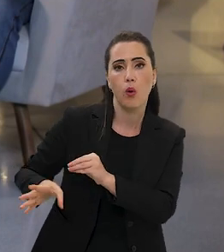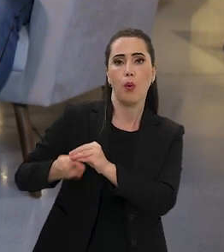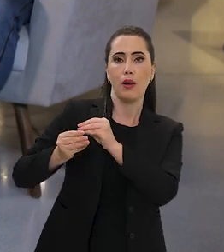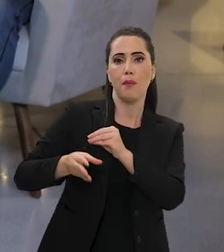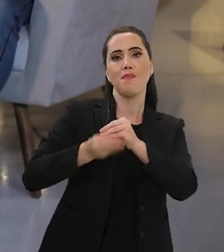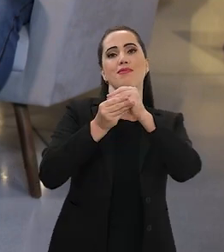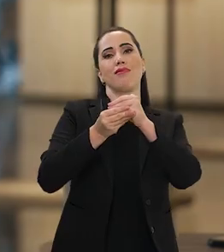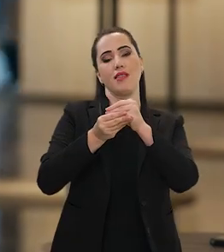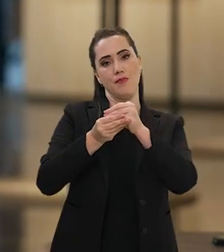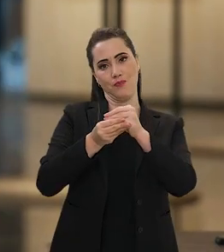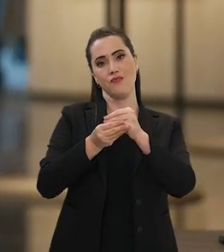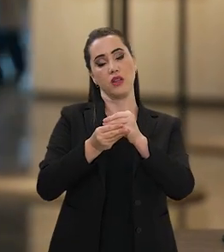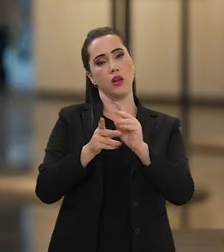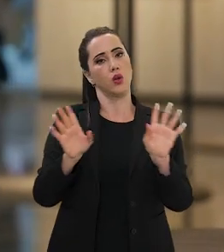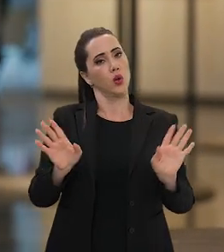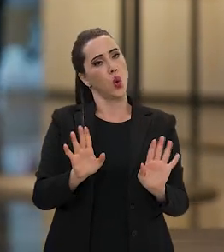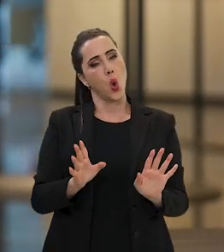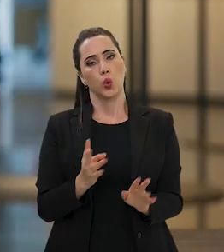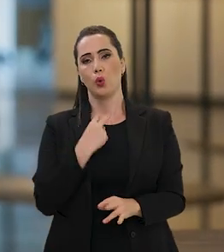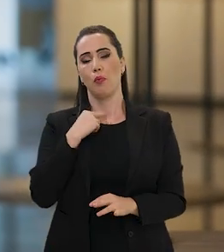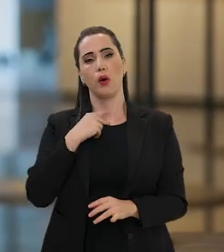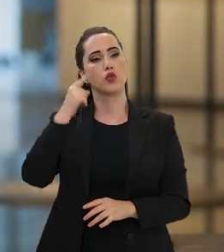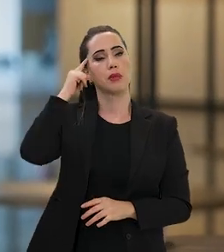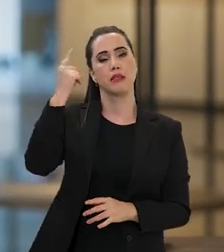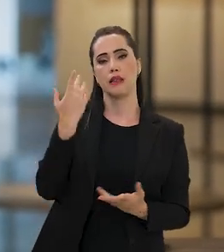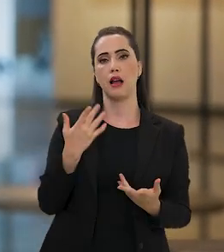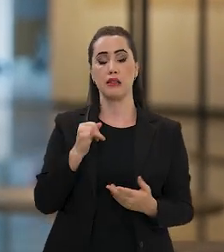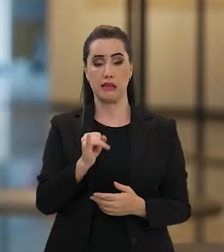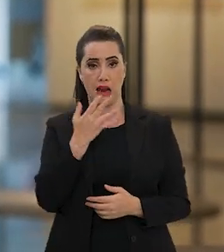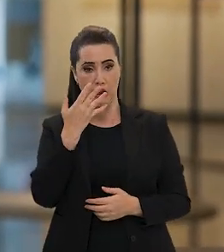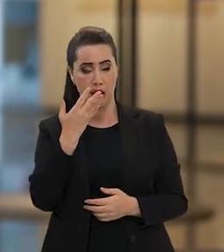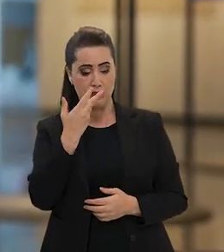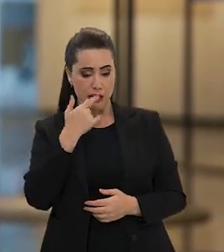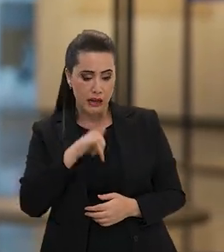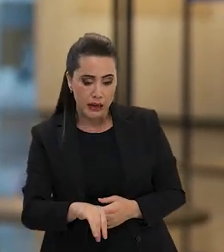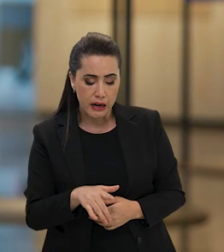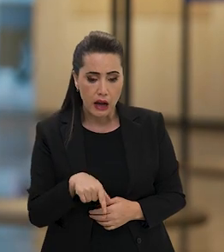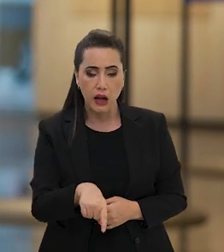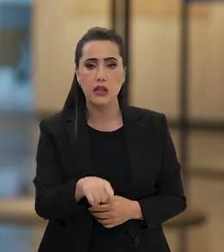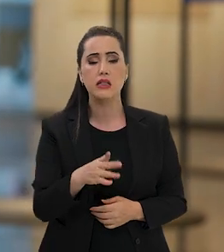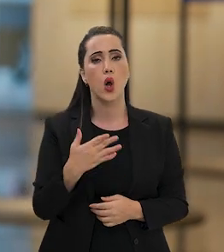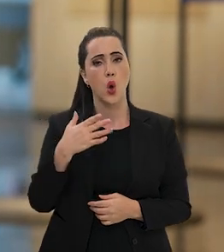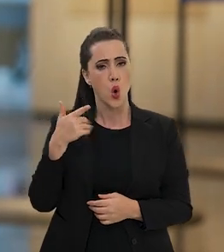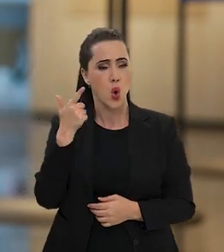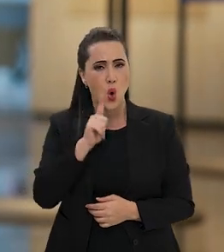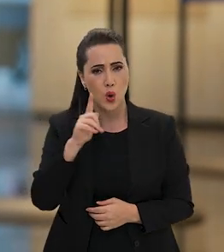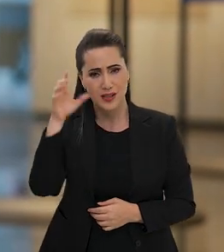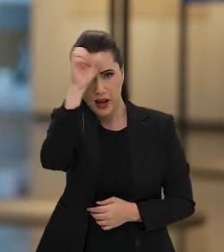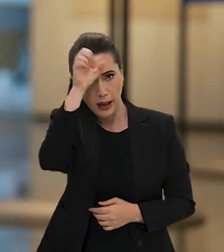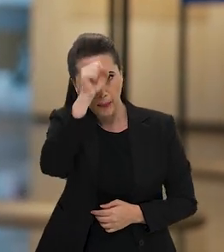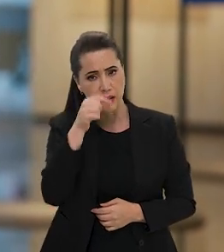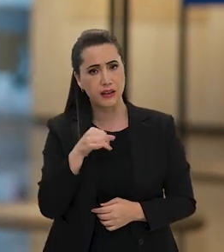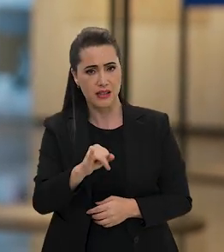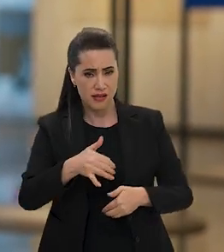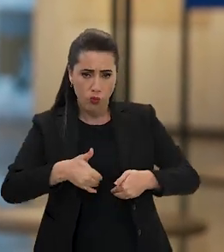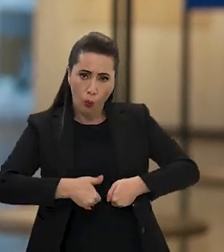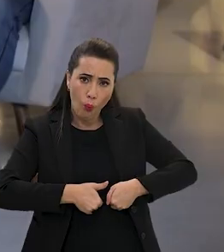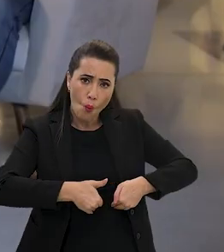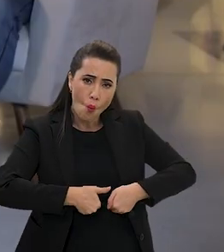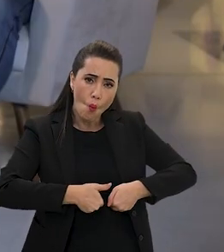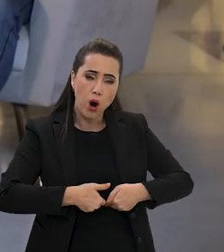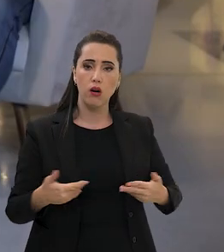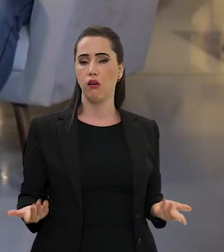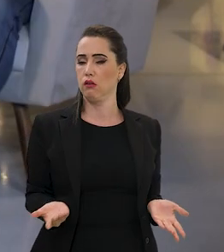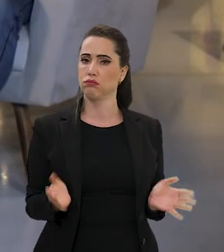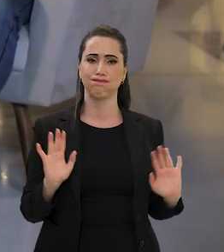responsabilizar. Por quê? Não há que se pensar que você tem o desenvolvimento do aprendizado com a criança com fome dentro da sala de aula.